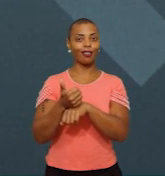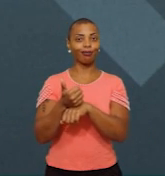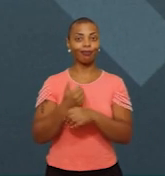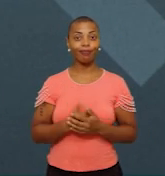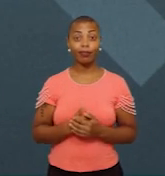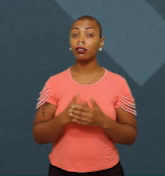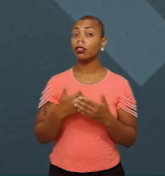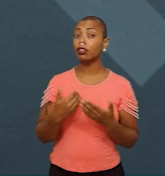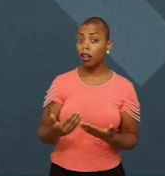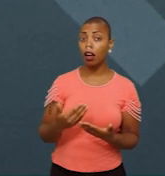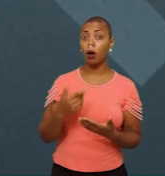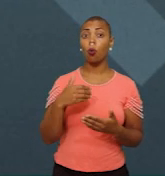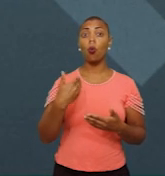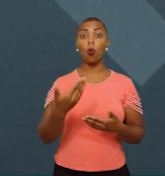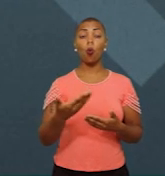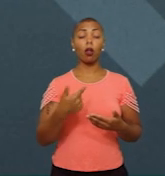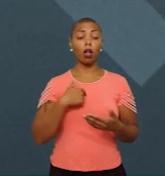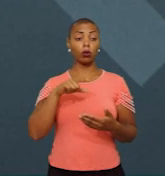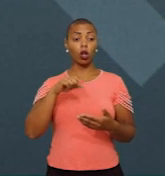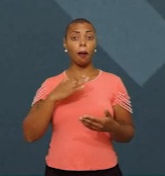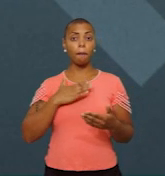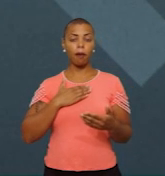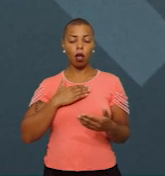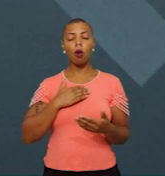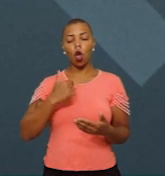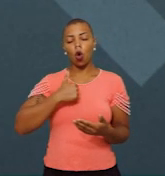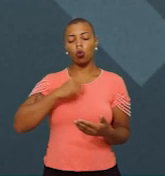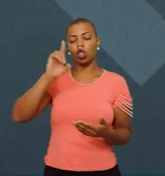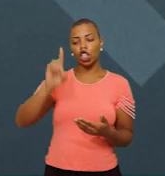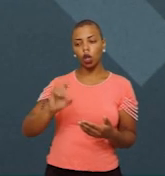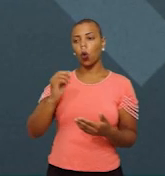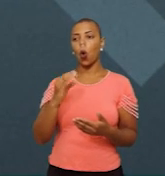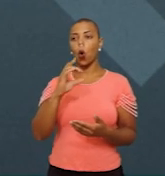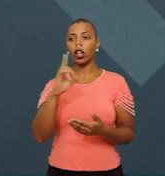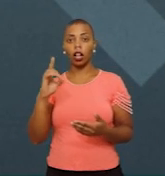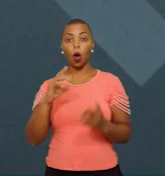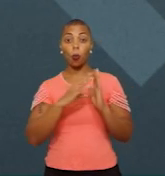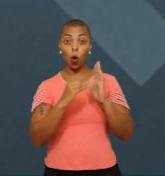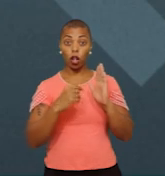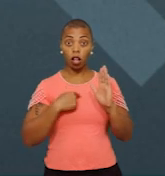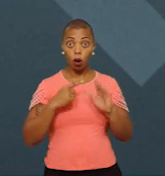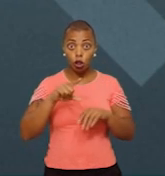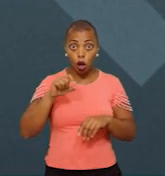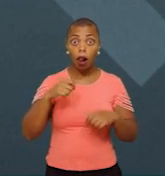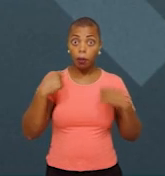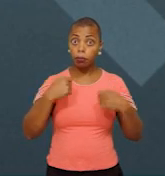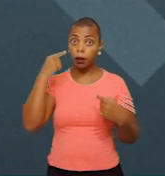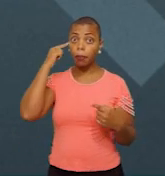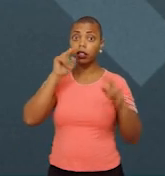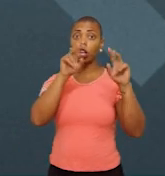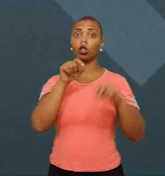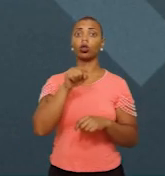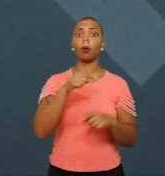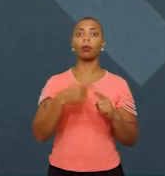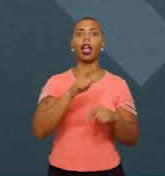modelo que eu fizer para a minha carreira de diretor de escola, de coordenador pedagógico, precisa levar em conta isso. Porque, além de serem